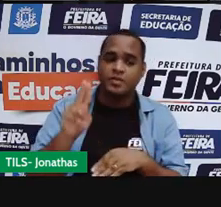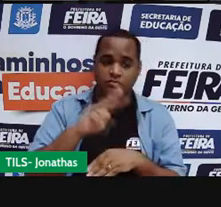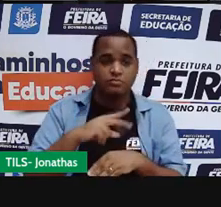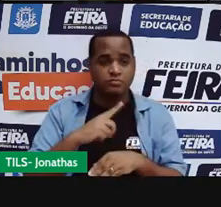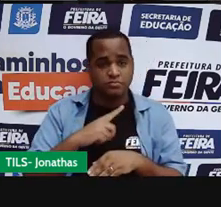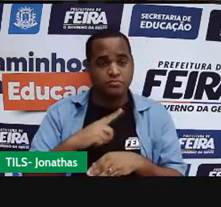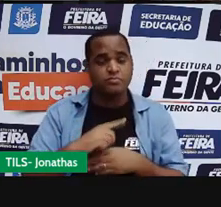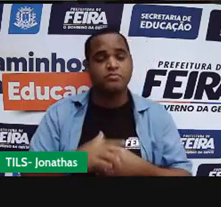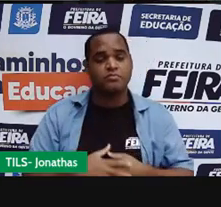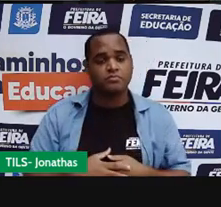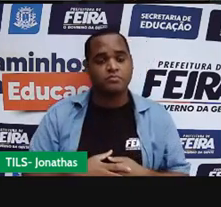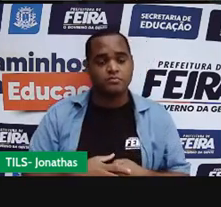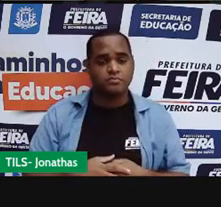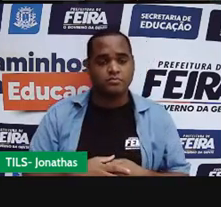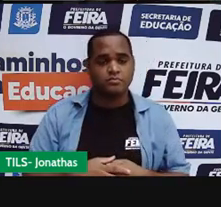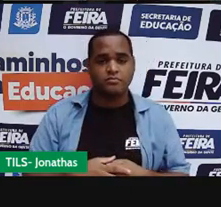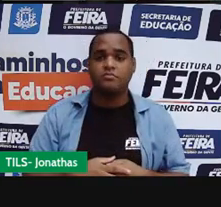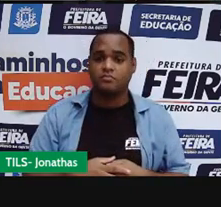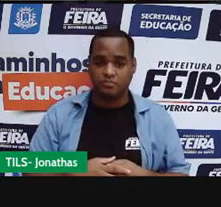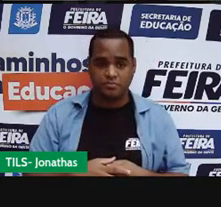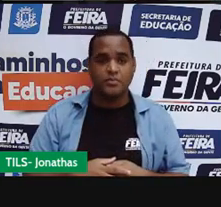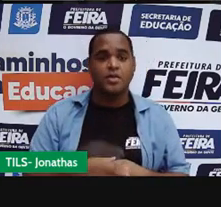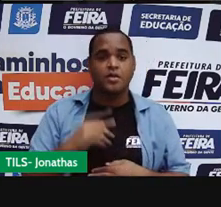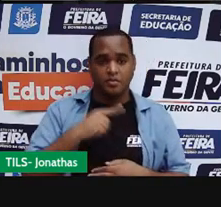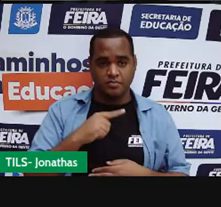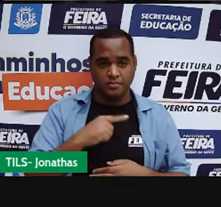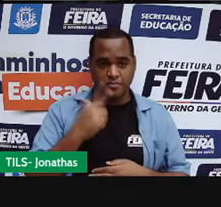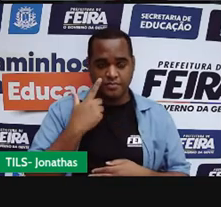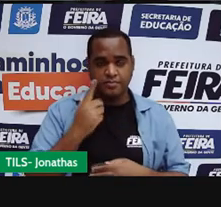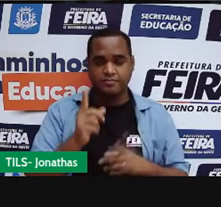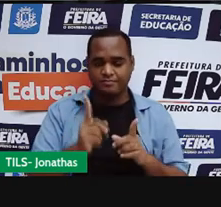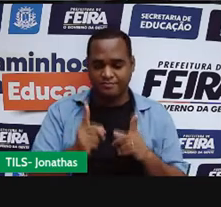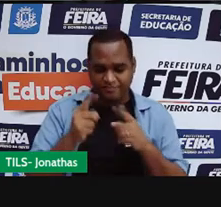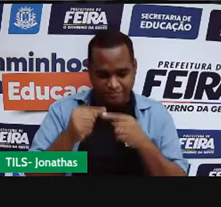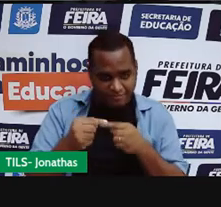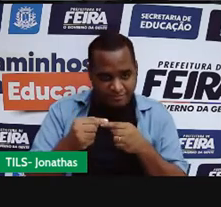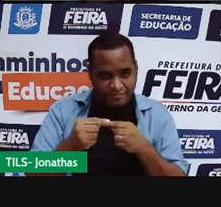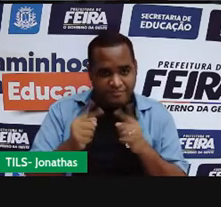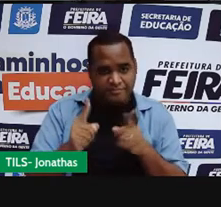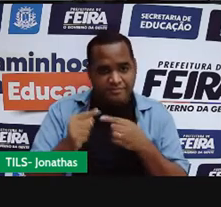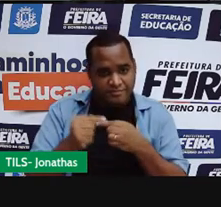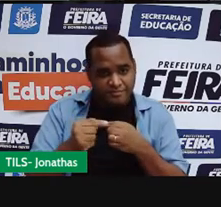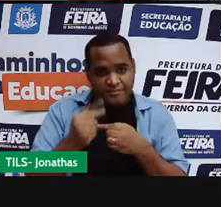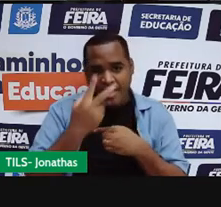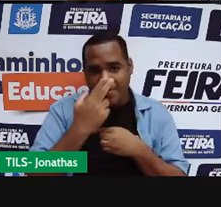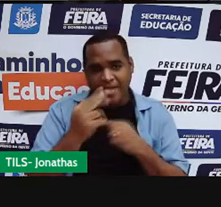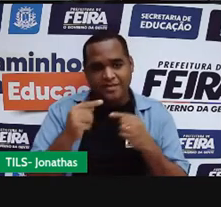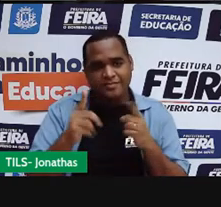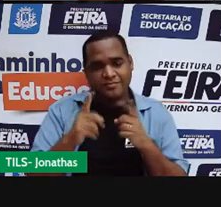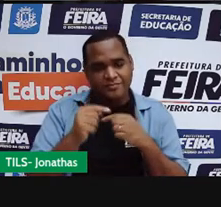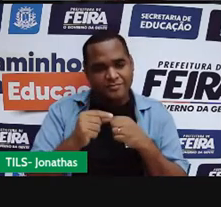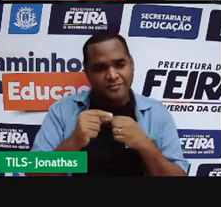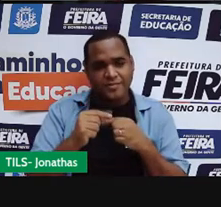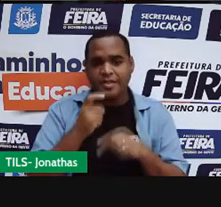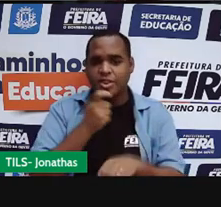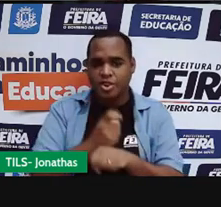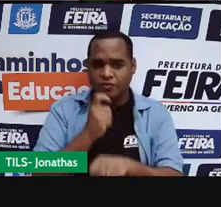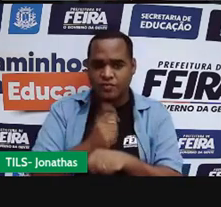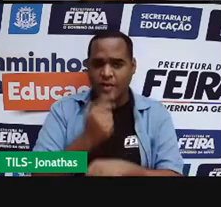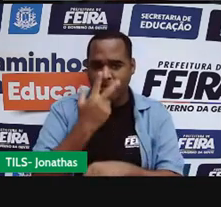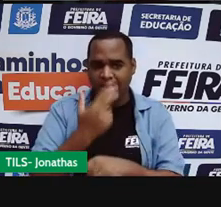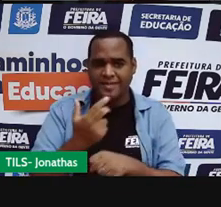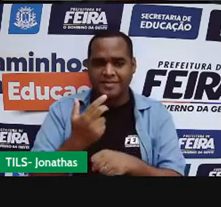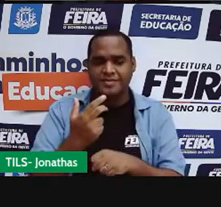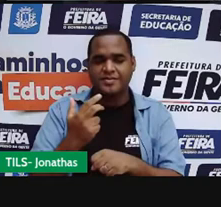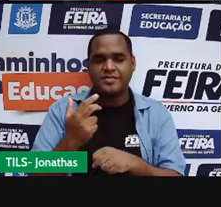Não sei se vocês já viram, mas ele é uns quadradinhos, parece gelo mesmo. Normal,